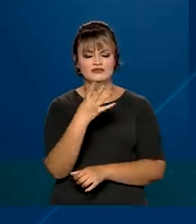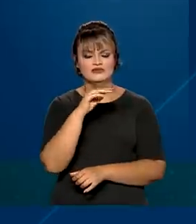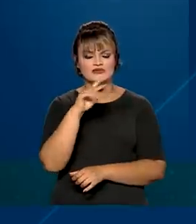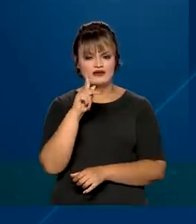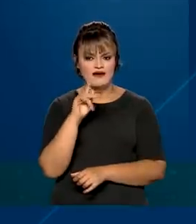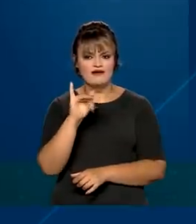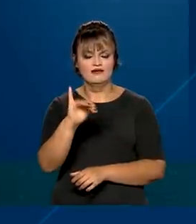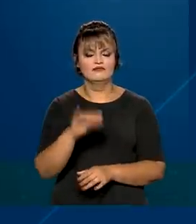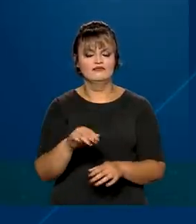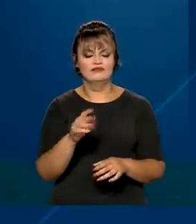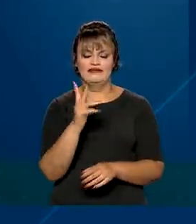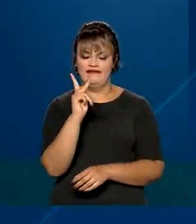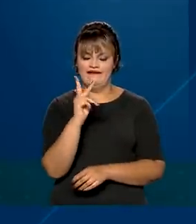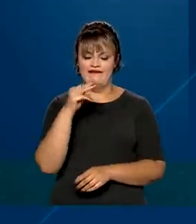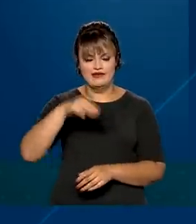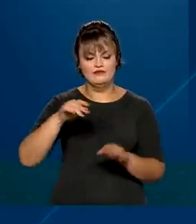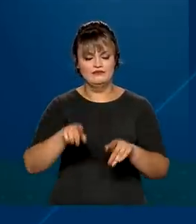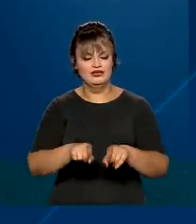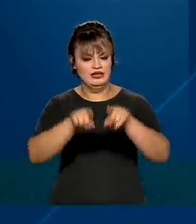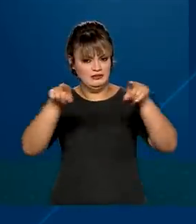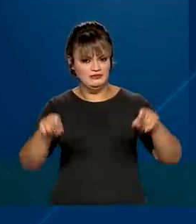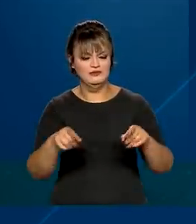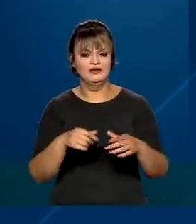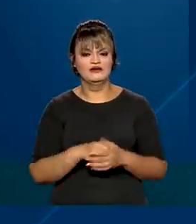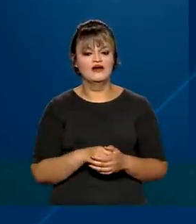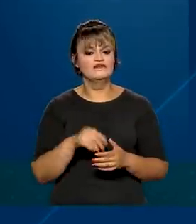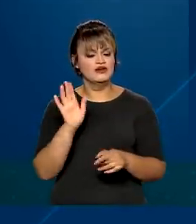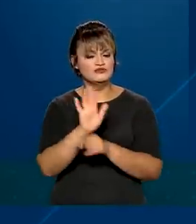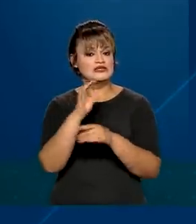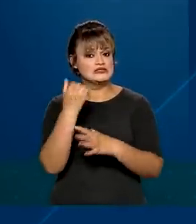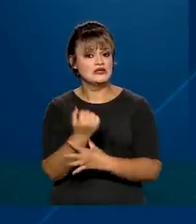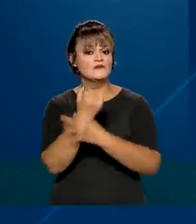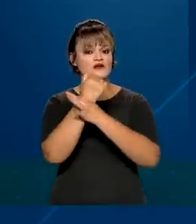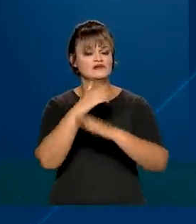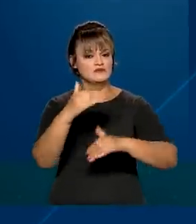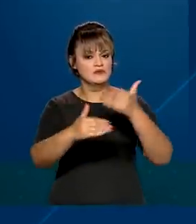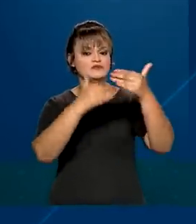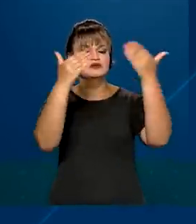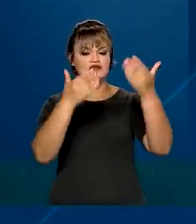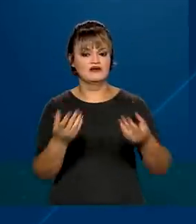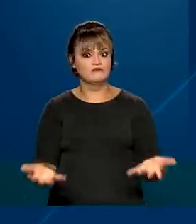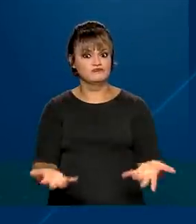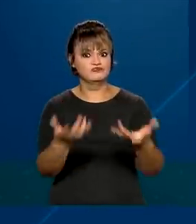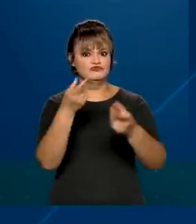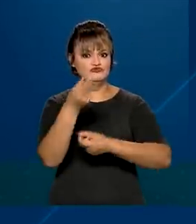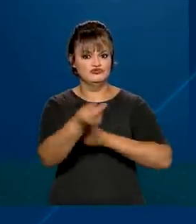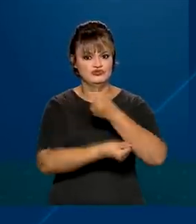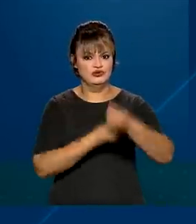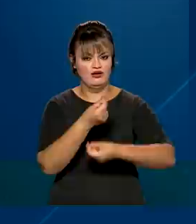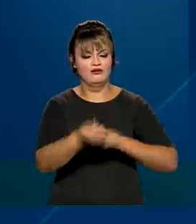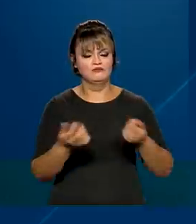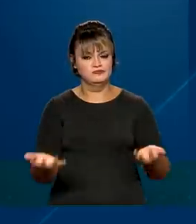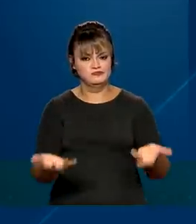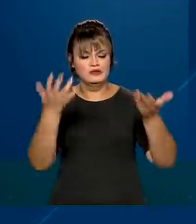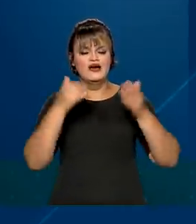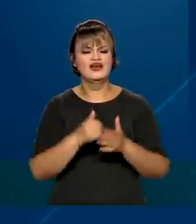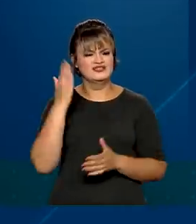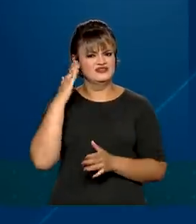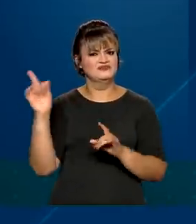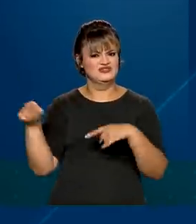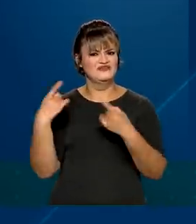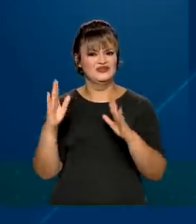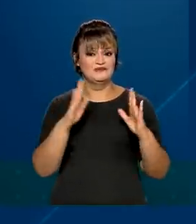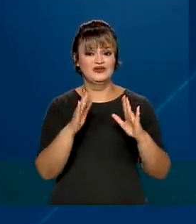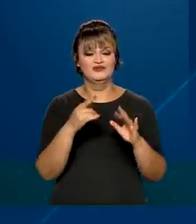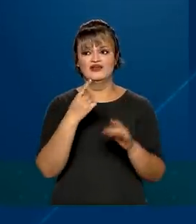A infraestrutura provê segurança, comodidade, trazer realmente a prosperidade para essa região. A gente sabe do desafio que é aqui, principalmente no